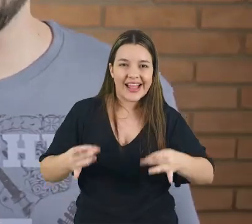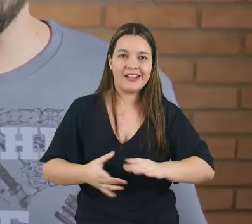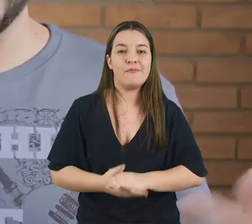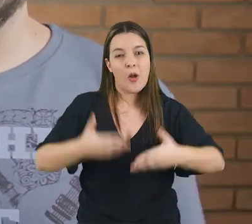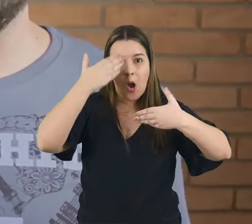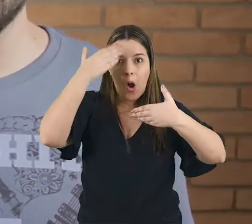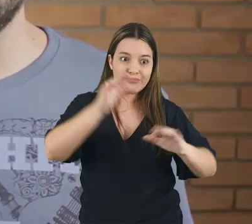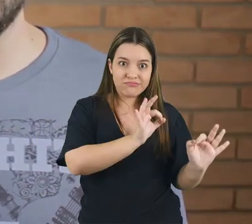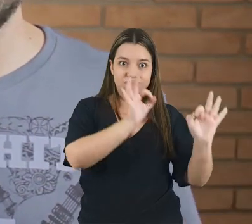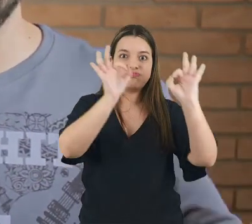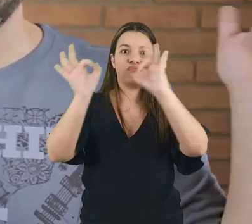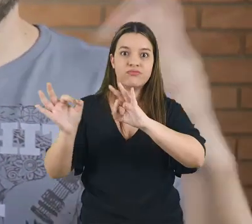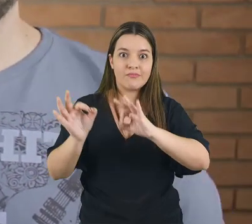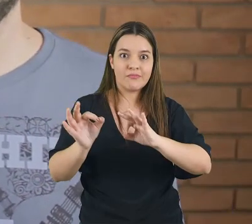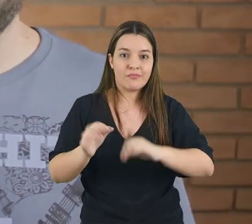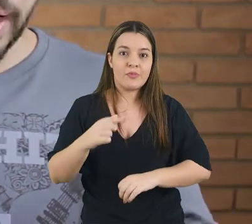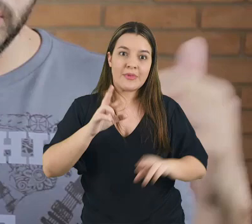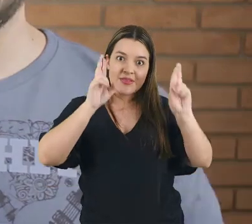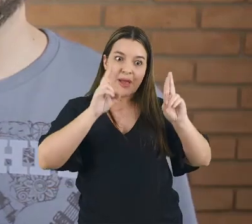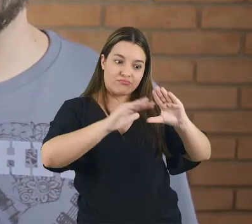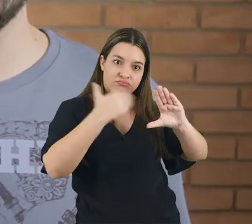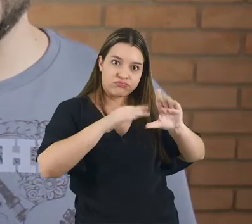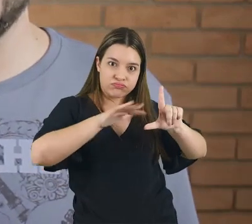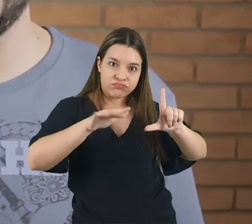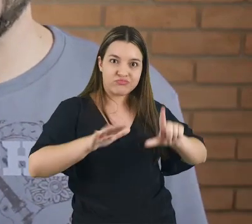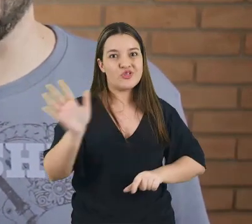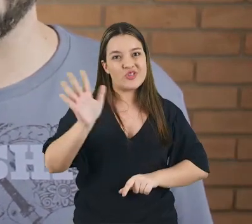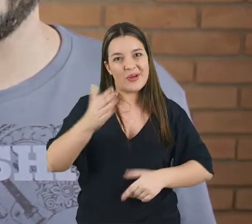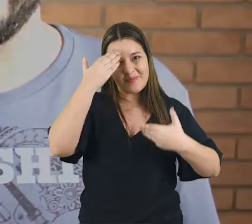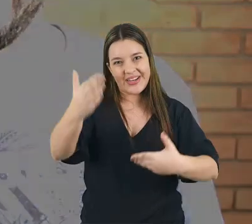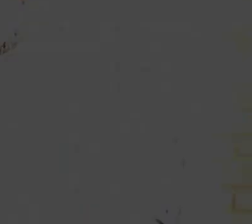designer. Obrigado por ter assistido e a gente se fala ali nos comentários. Valeu, tchau, tchau.